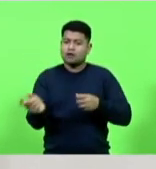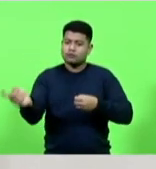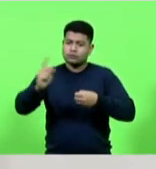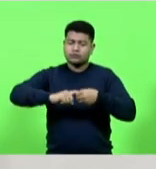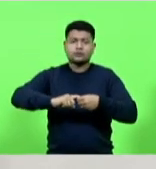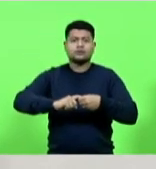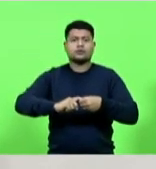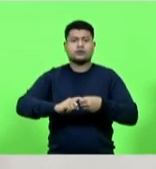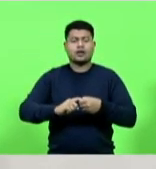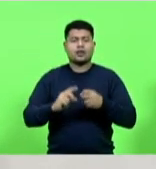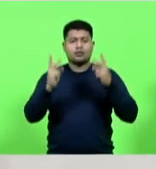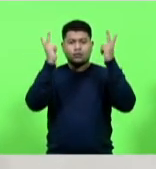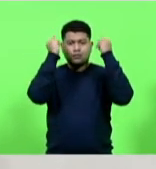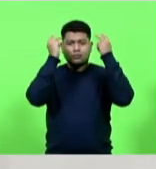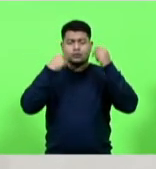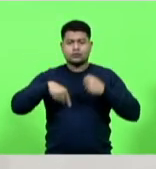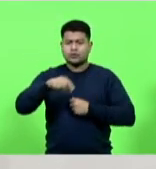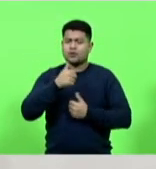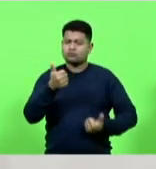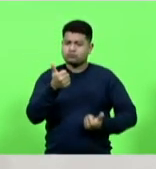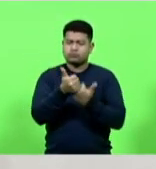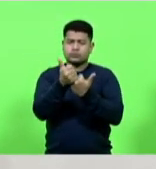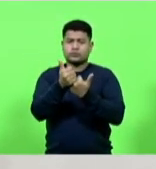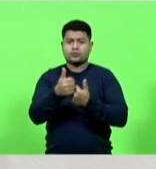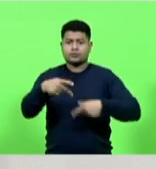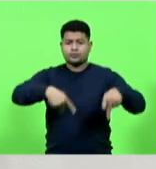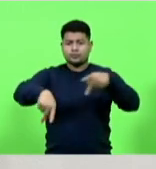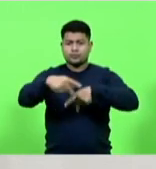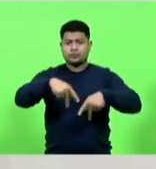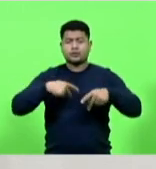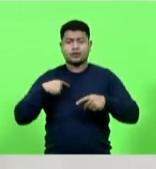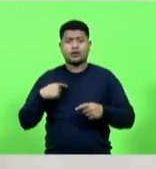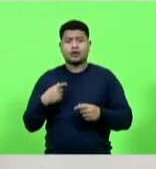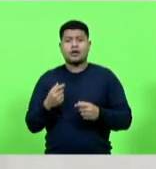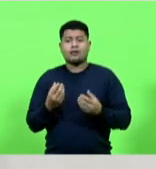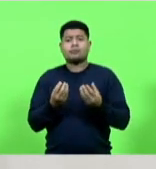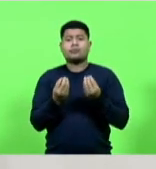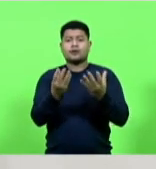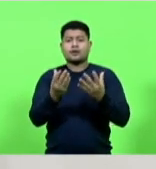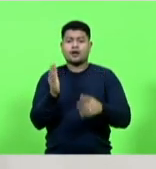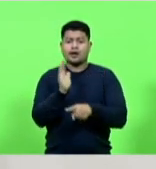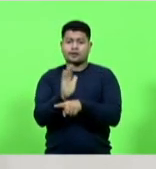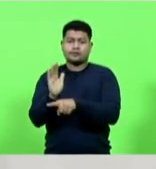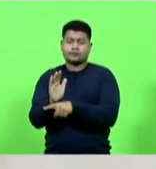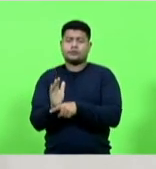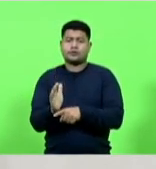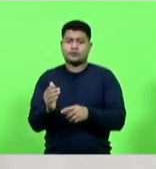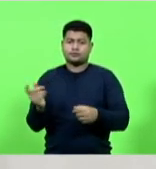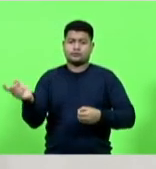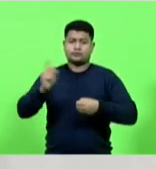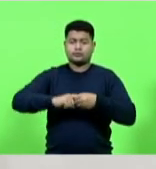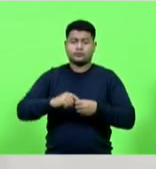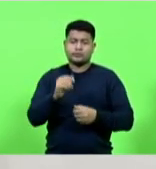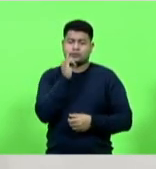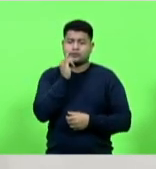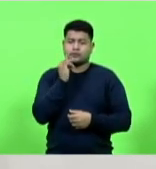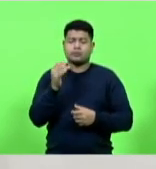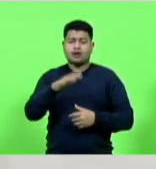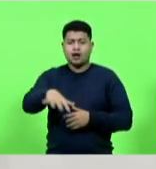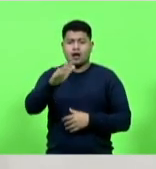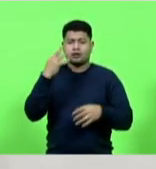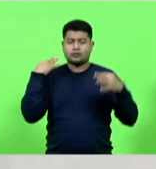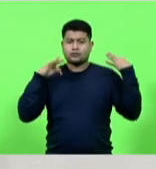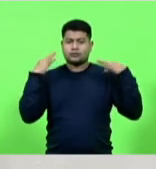ao lado do nosso povo e da nossa gente para recuperar os setores mais prejudicados pela crise como o ramo do turismo e eventos por